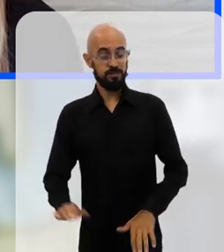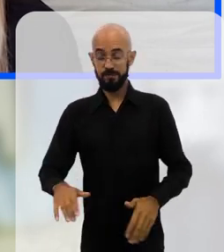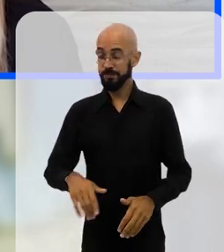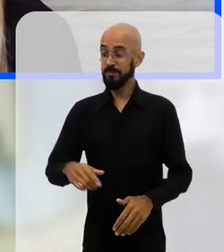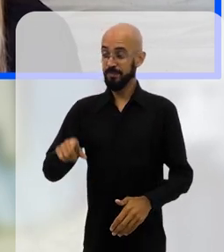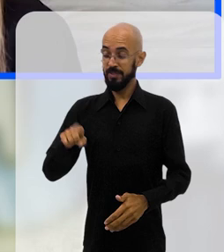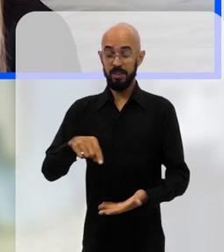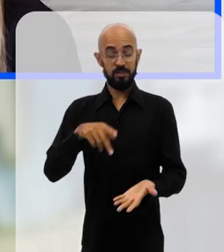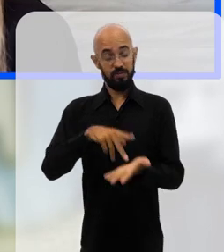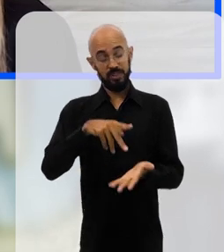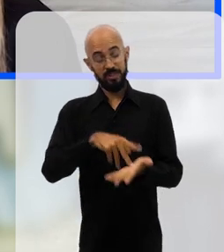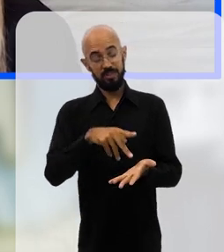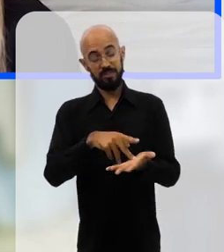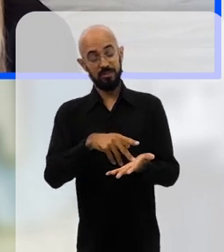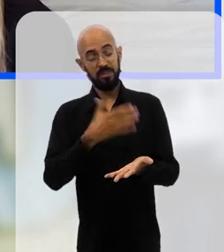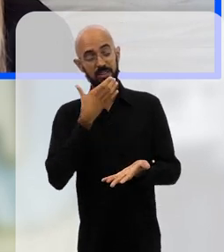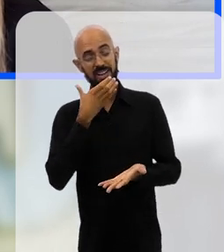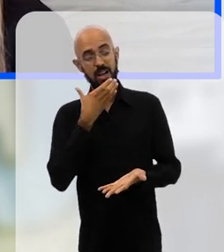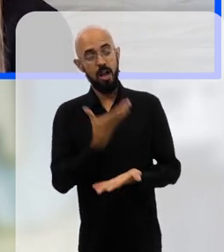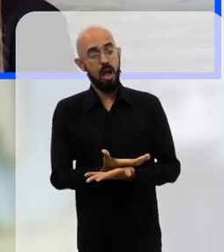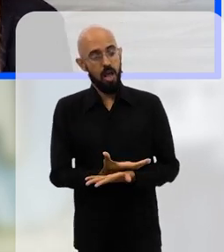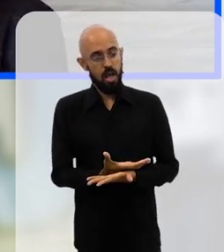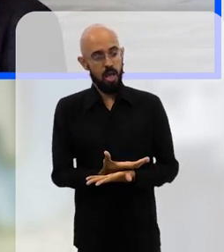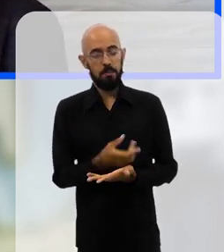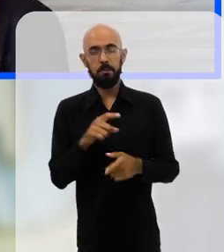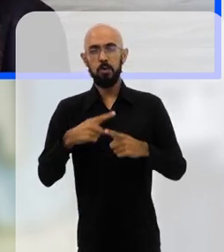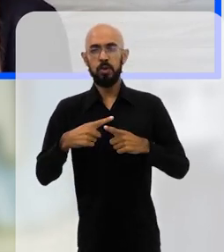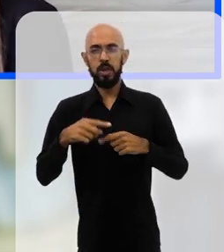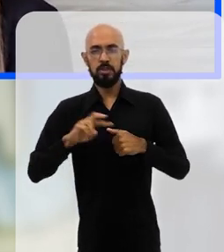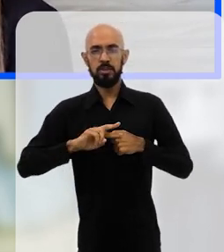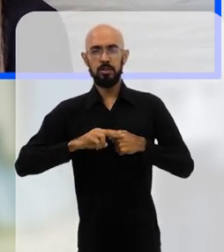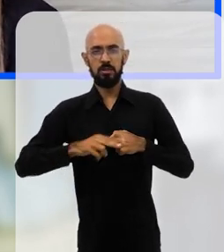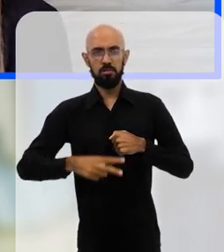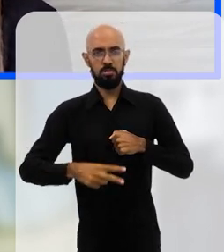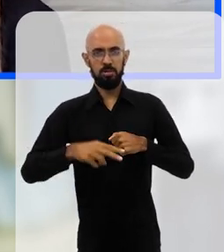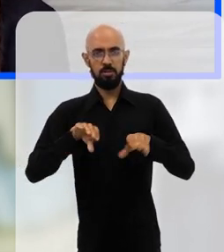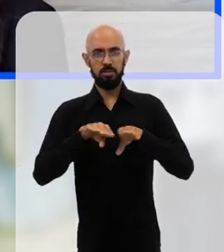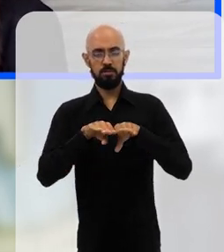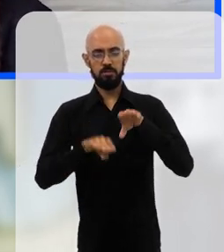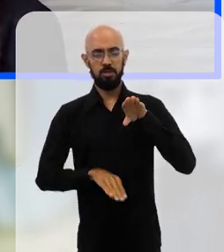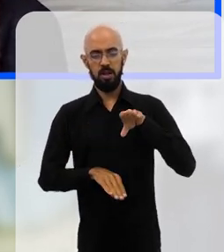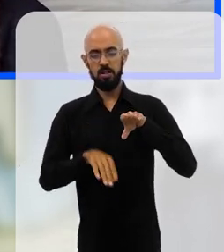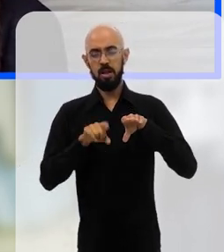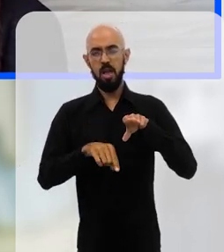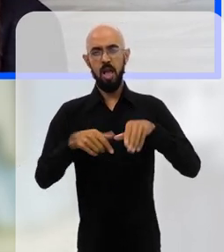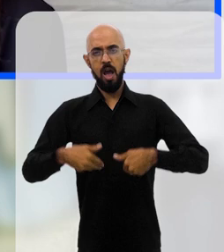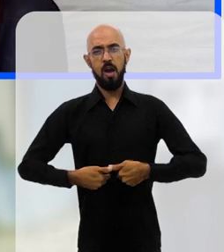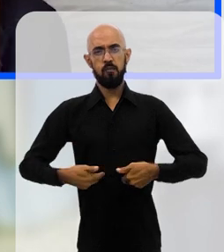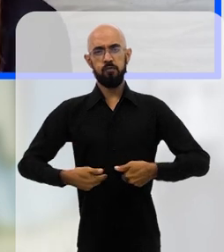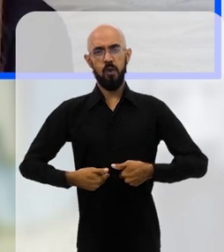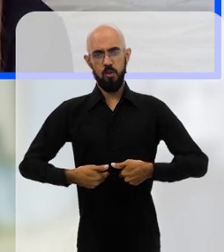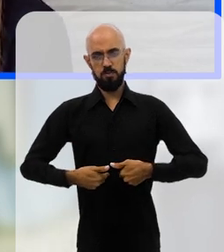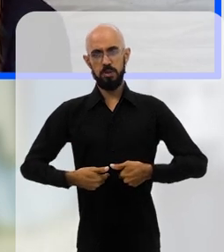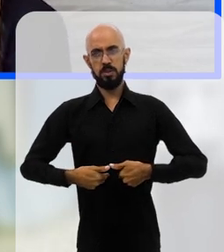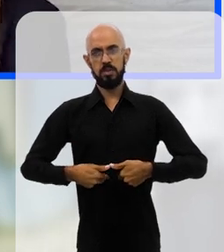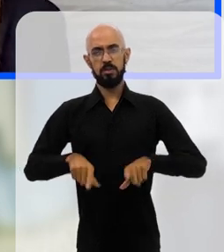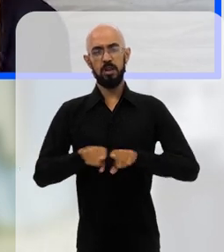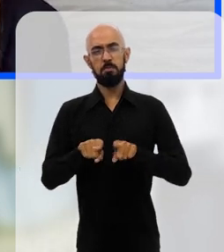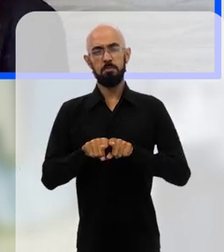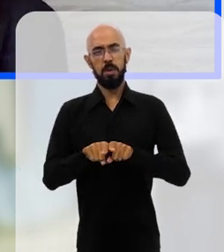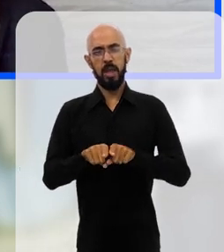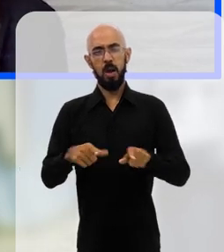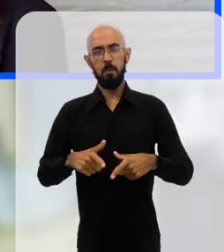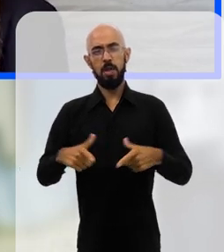É realmente impressionante, porque uma consequência de toda essa desigualdade é justamente um ponto que você citou, que é a fome,